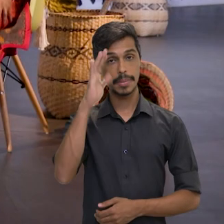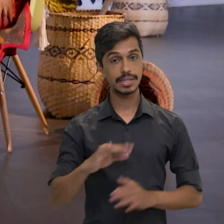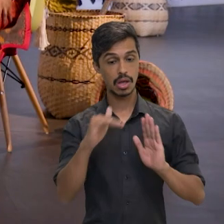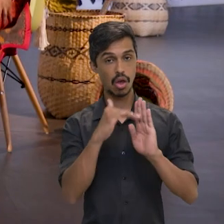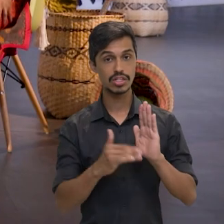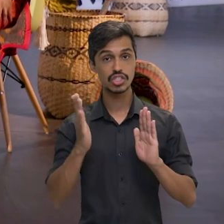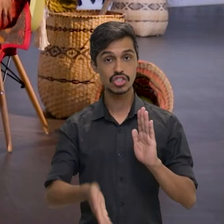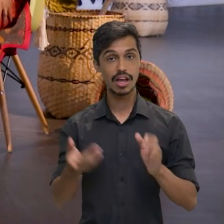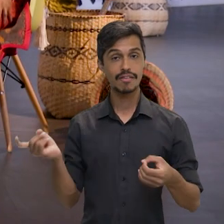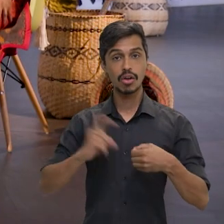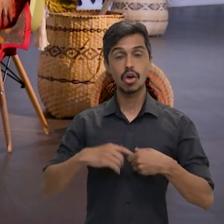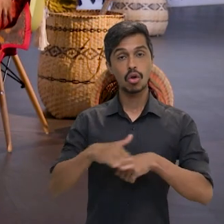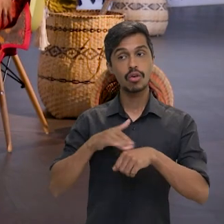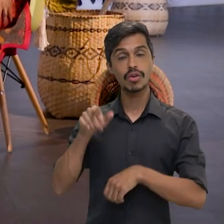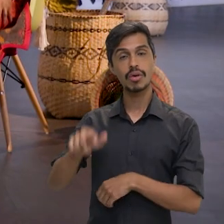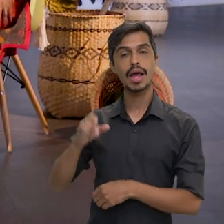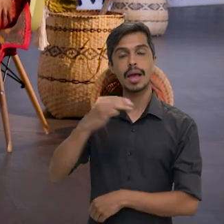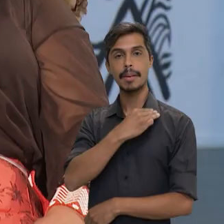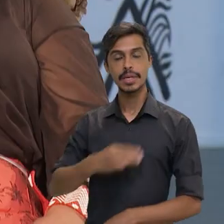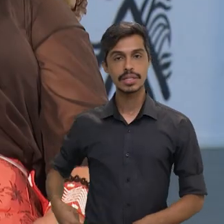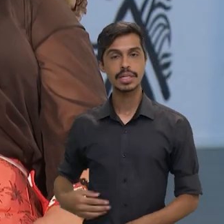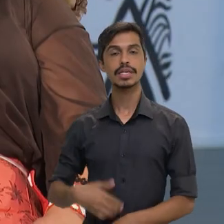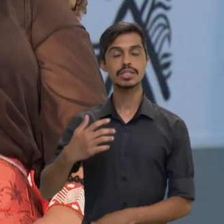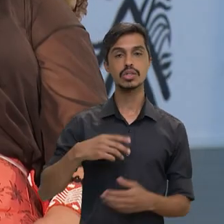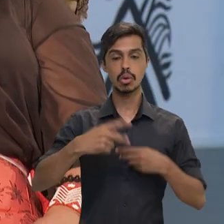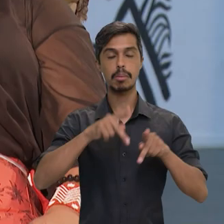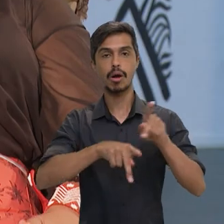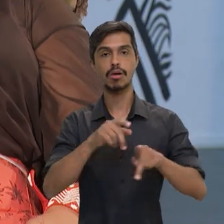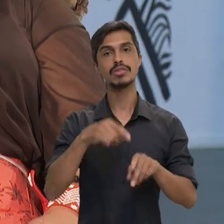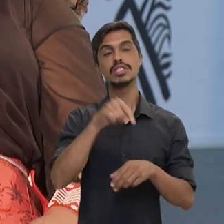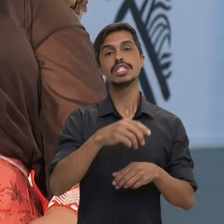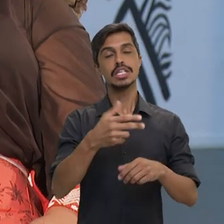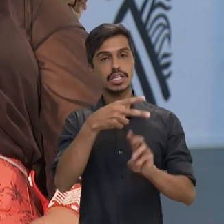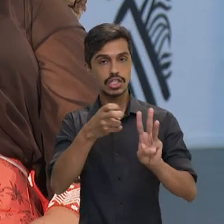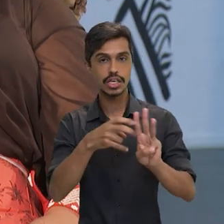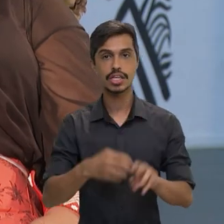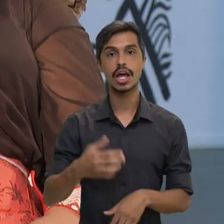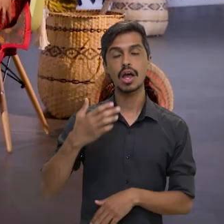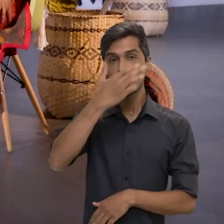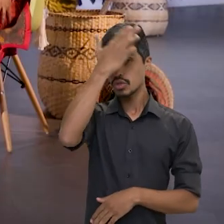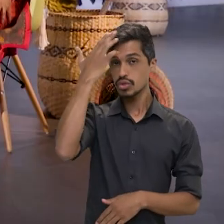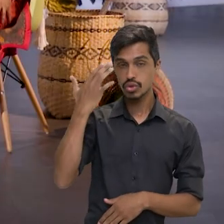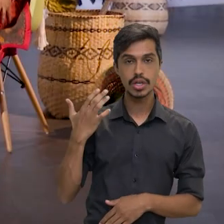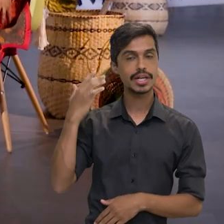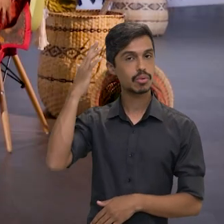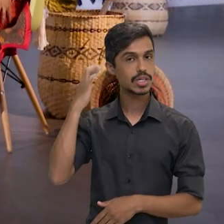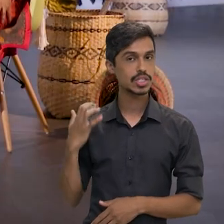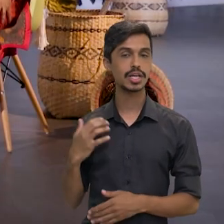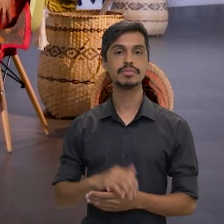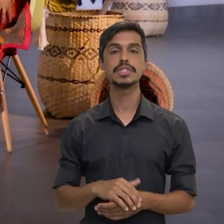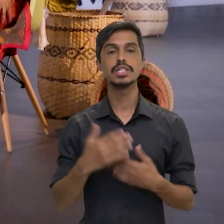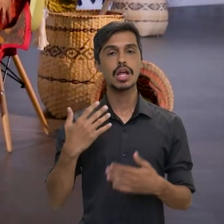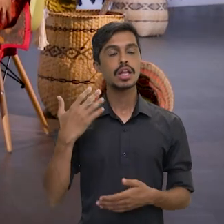O Brasil em Pauta já está de volta e a conversa hoje é com a ministra dos Povos Indígenas, Sônia Guajajara. Bom, ministra, como falamos